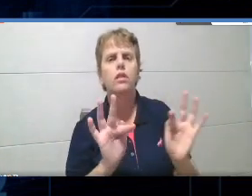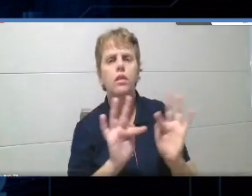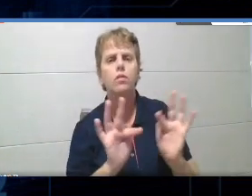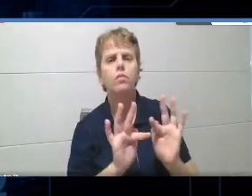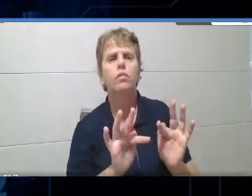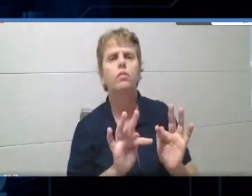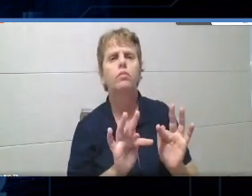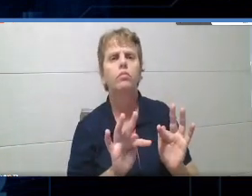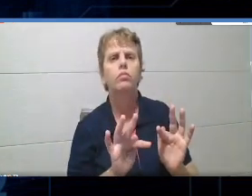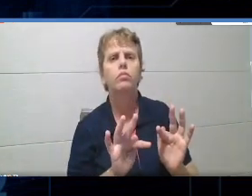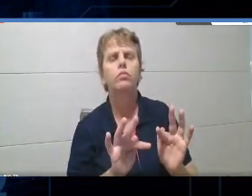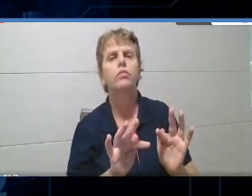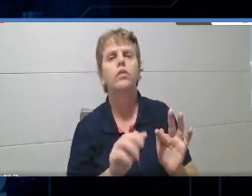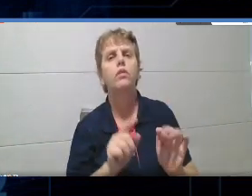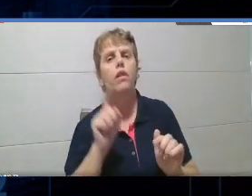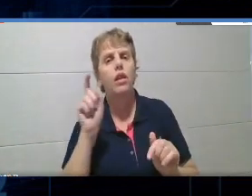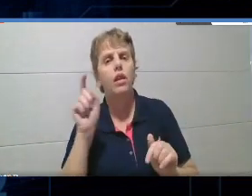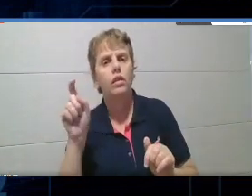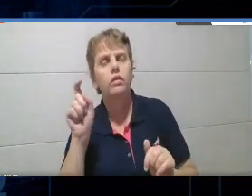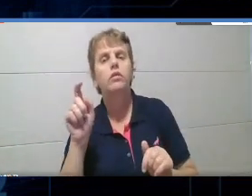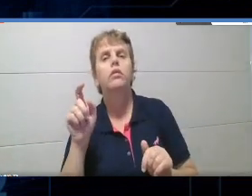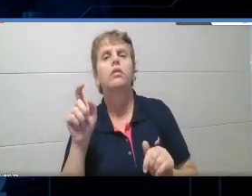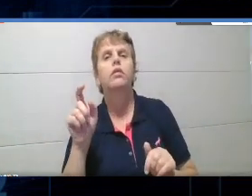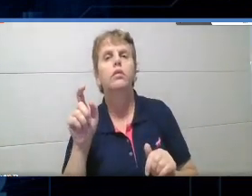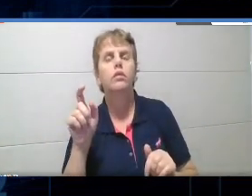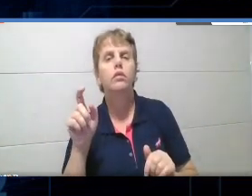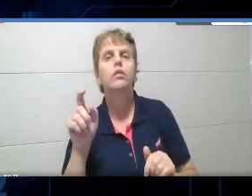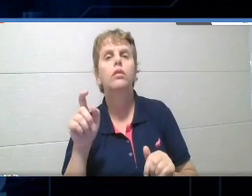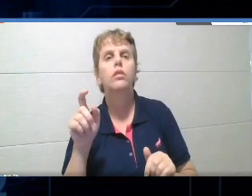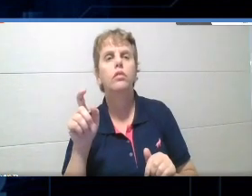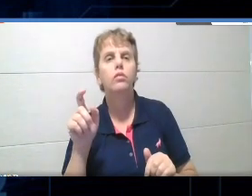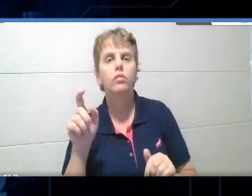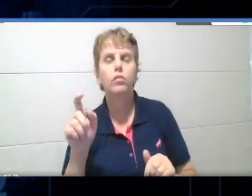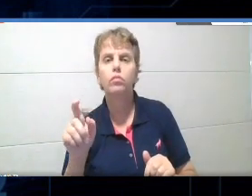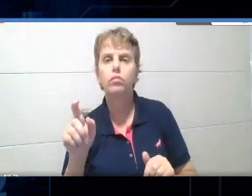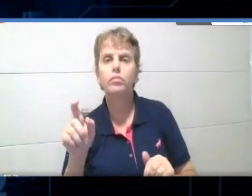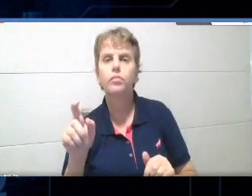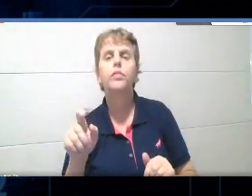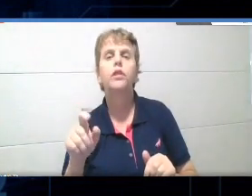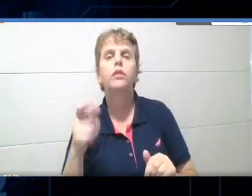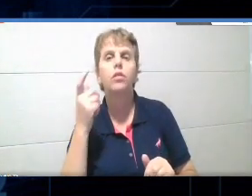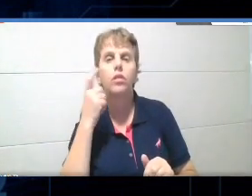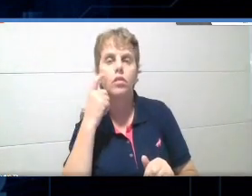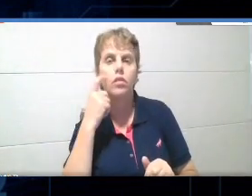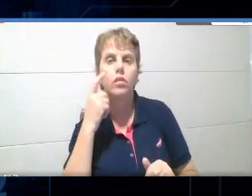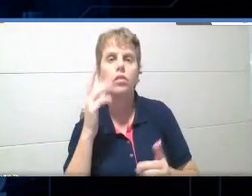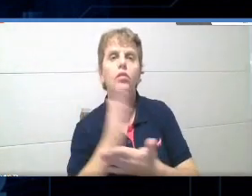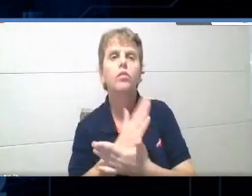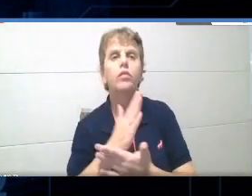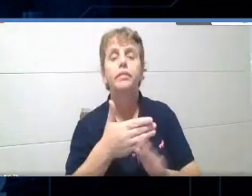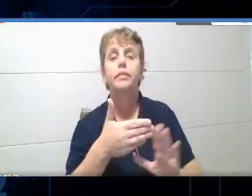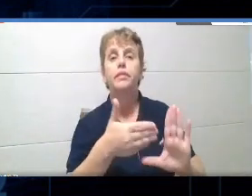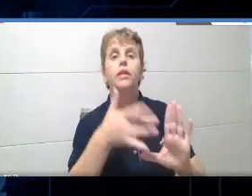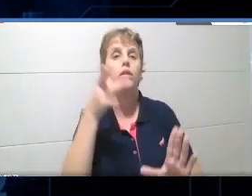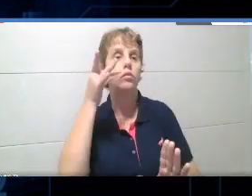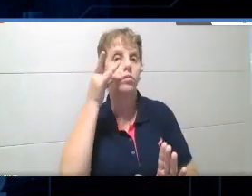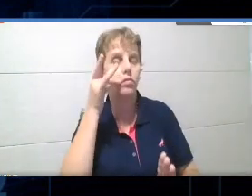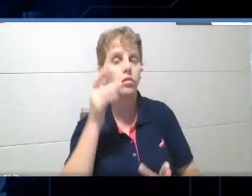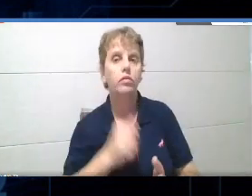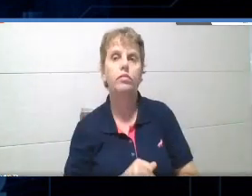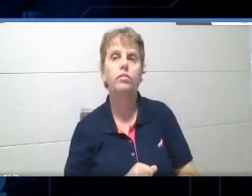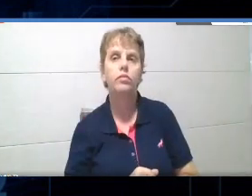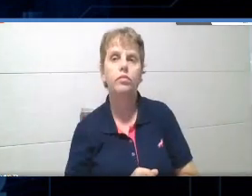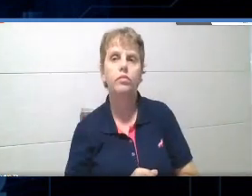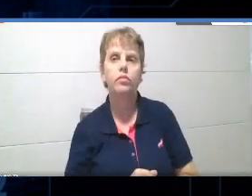vai lá no quiz que você criou, né? Se você estiver fazendo ao vivo... Vamos colocar aqui em